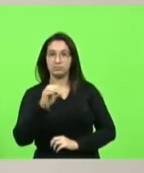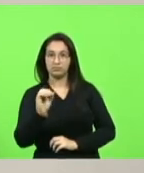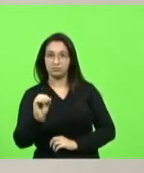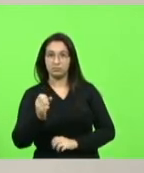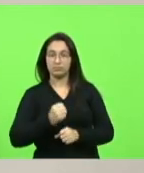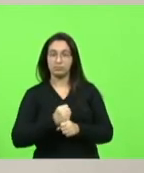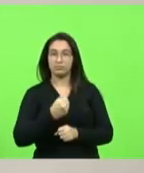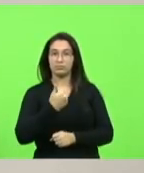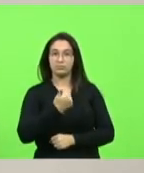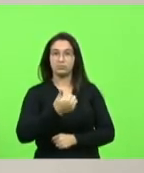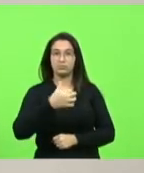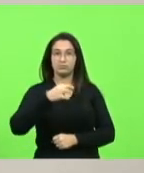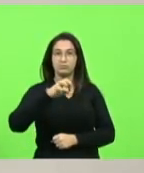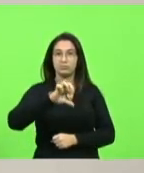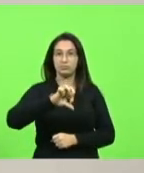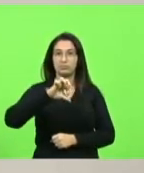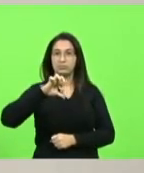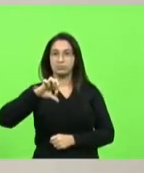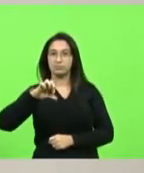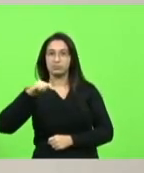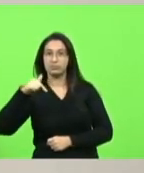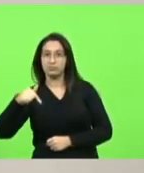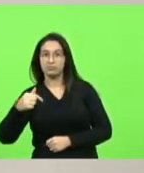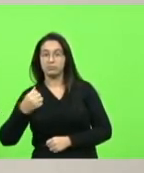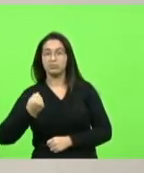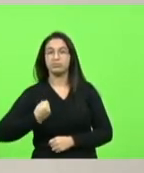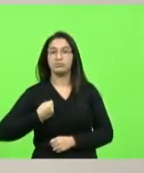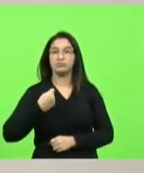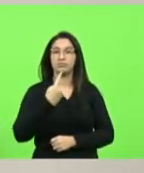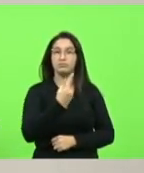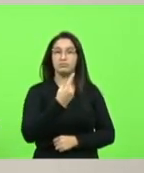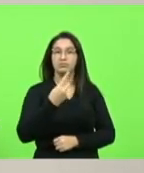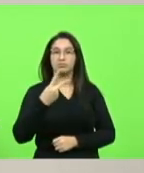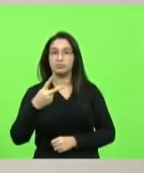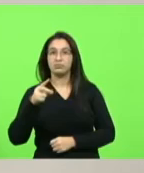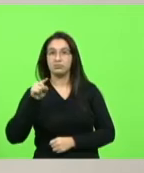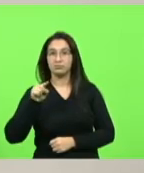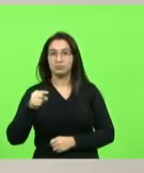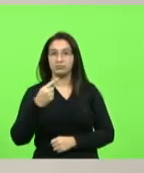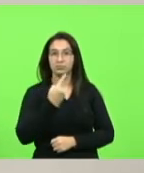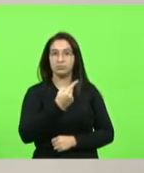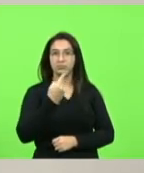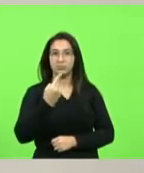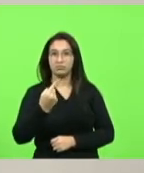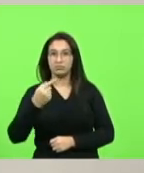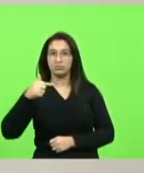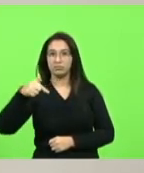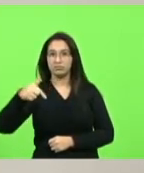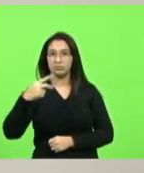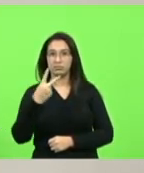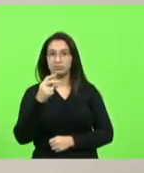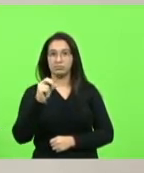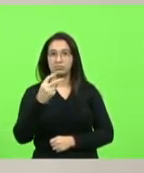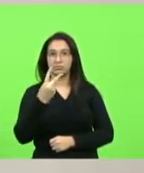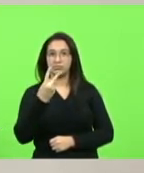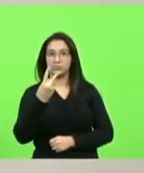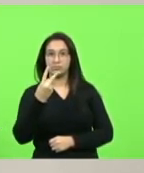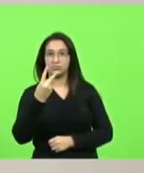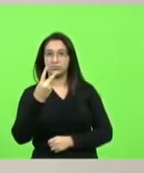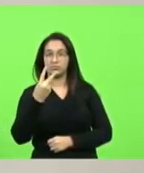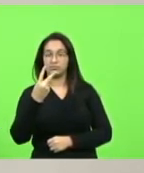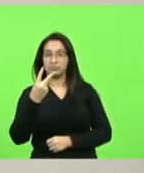1997 e número 12 mil 117 2002 para adequar os